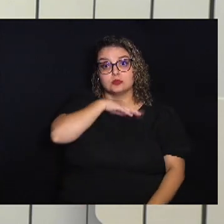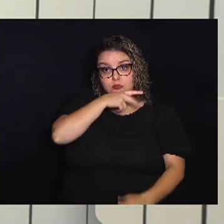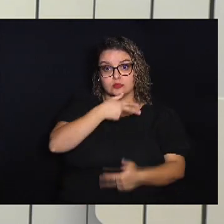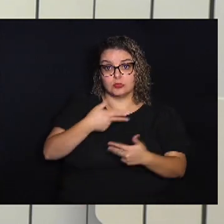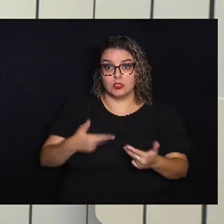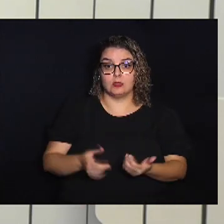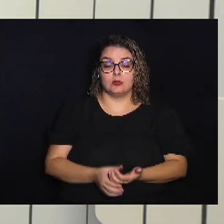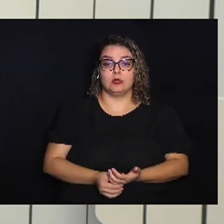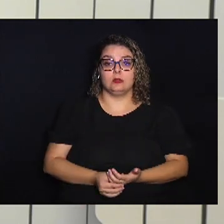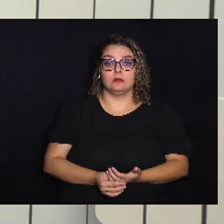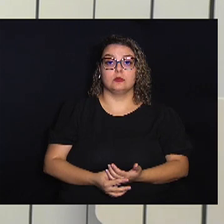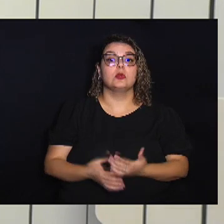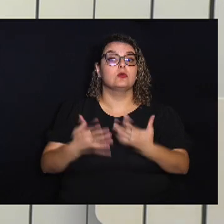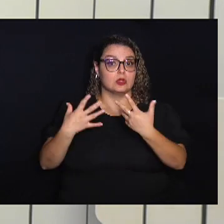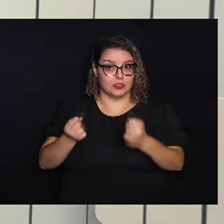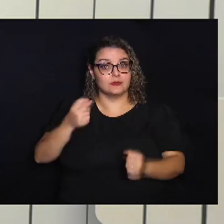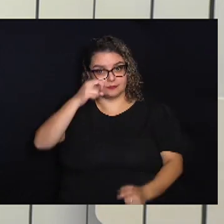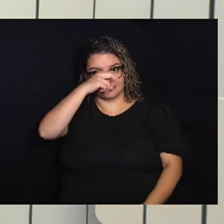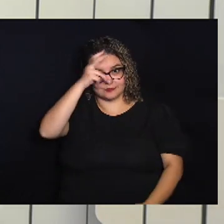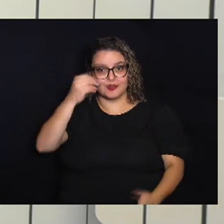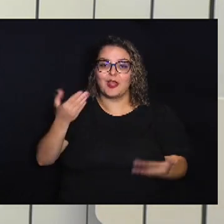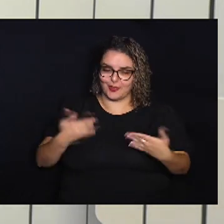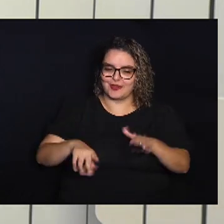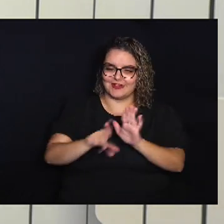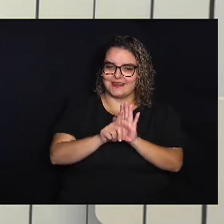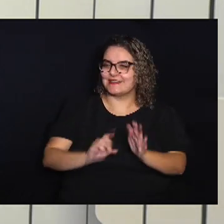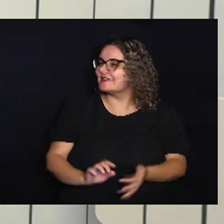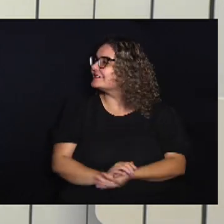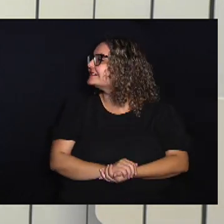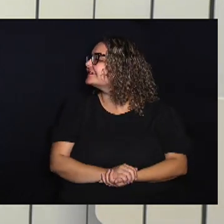Foi sancionada Pelo prefeito E agora é lei